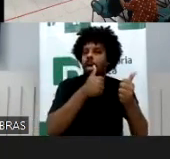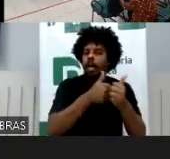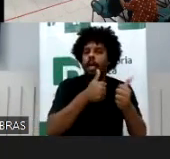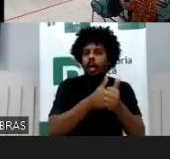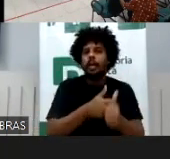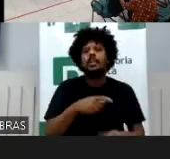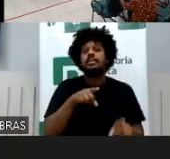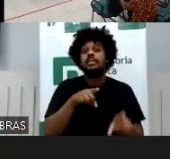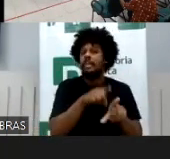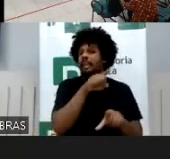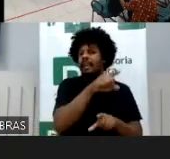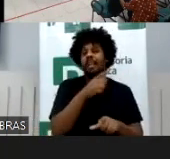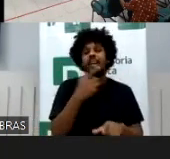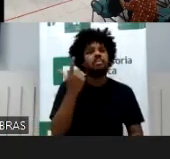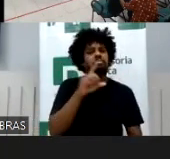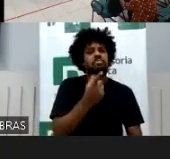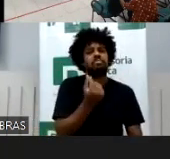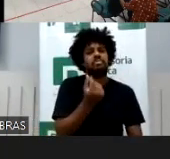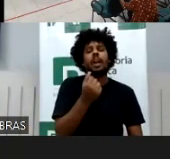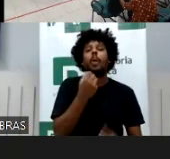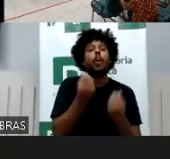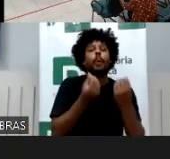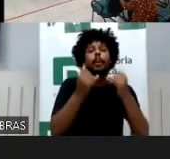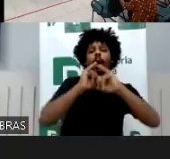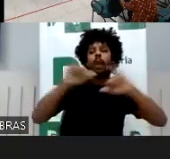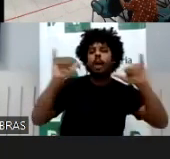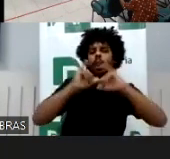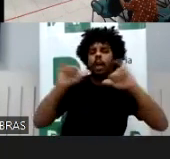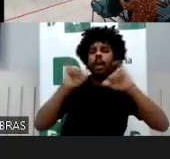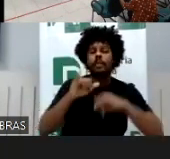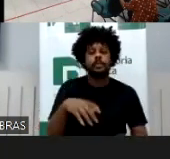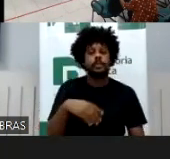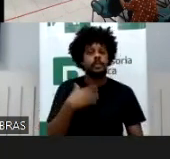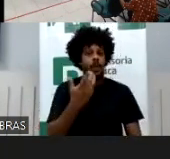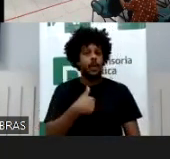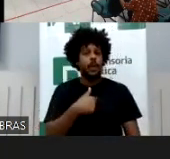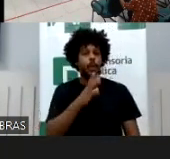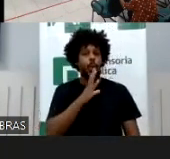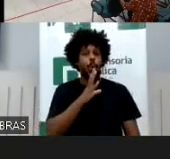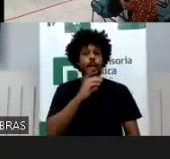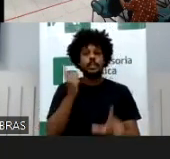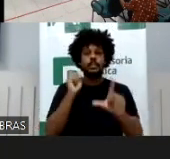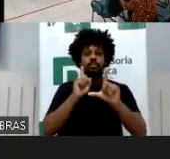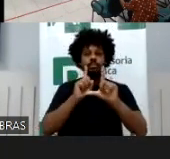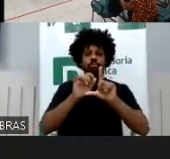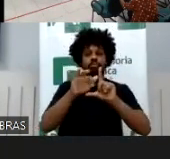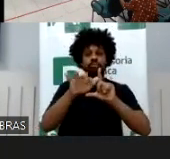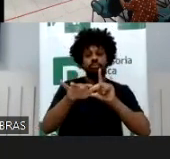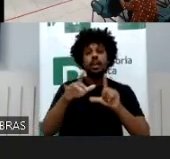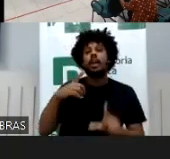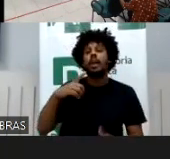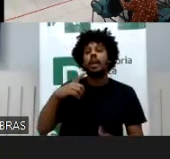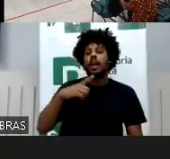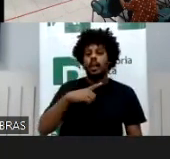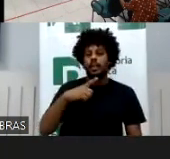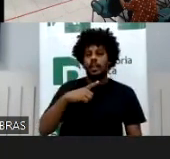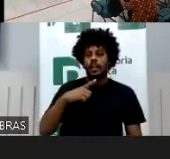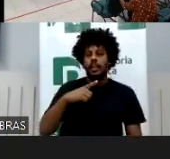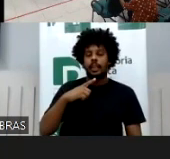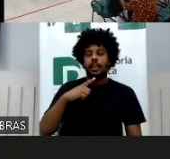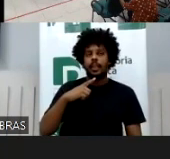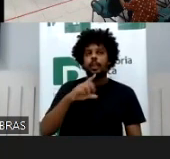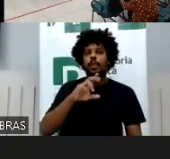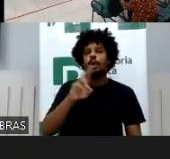em contrapartida, eu sigo, por exemplo, uma influenciadora digital há muitos anos, desde que ela tinha um blog chamado Um Ano Sem Zara, ela chama Joana Moura,